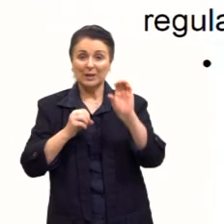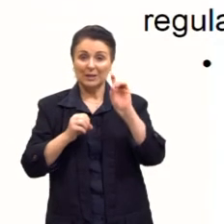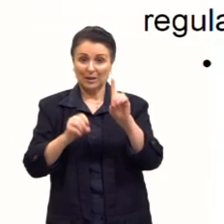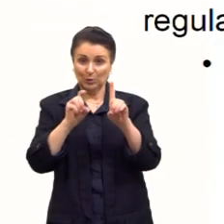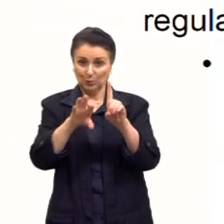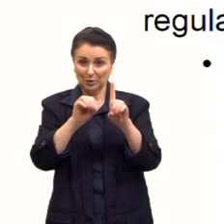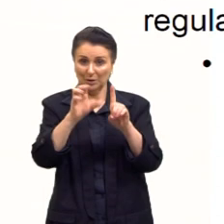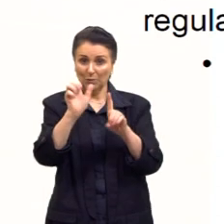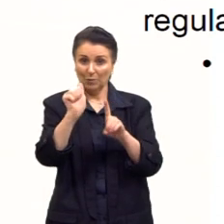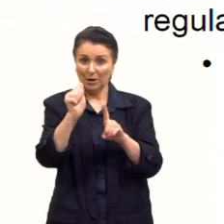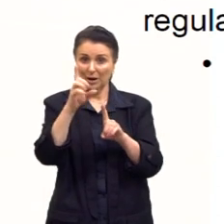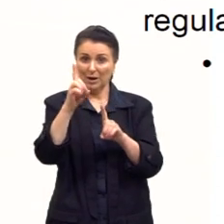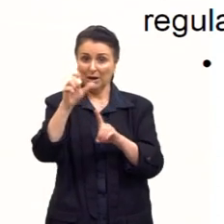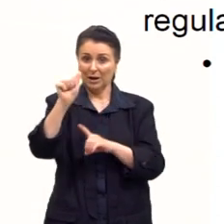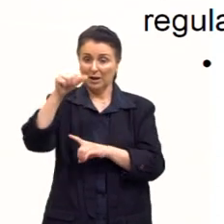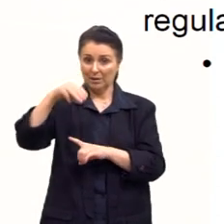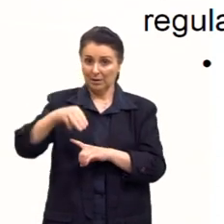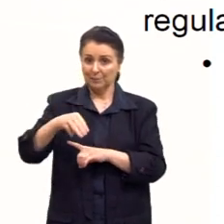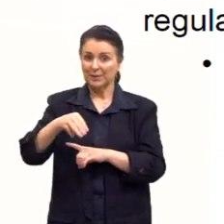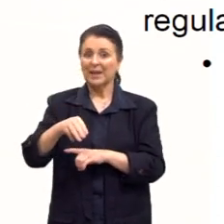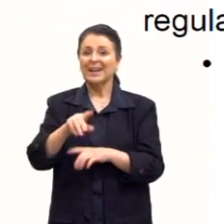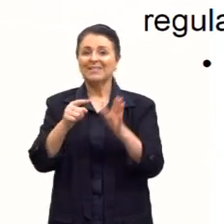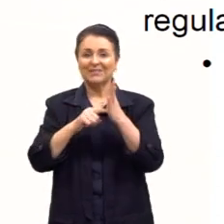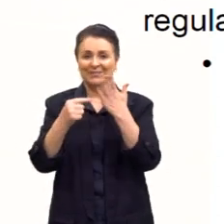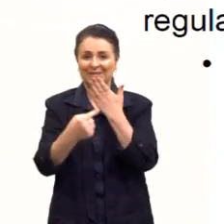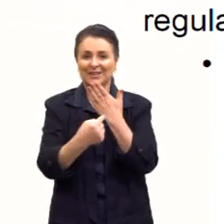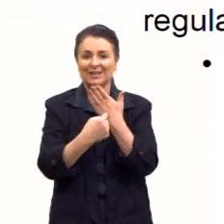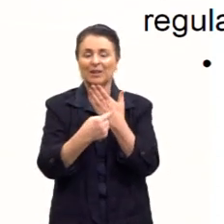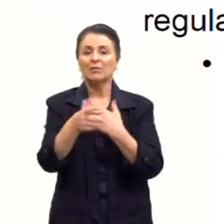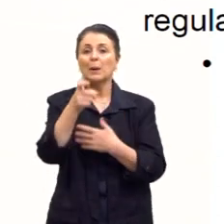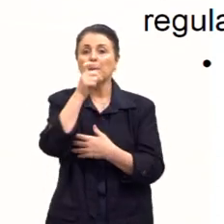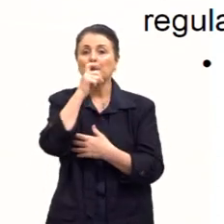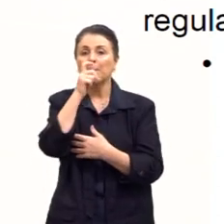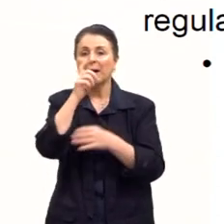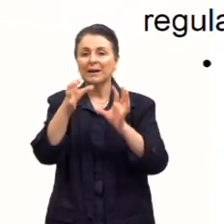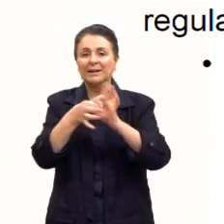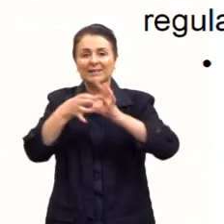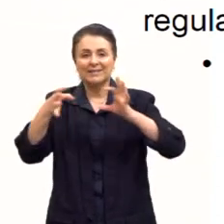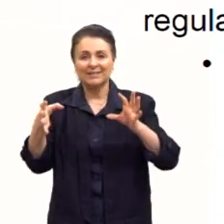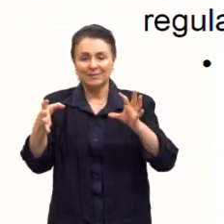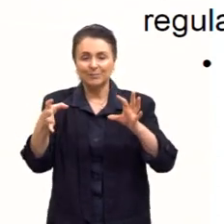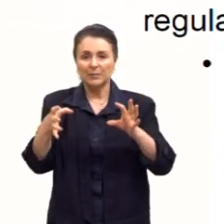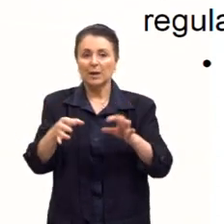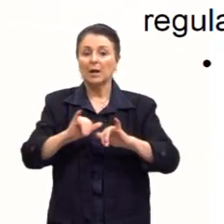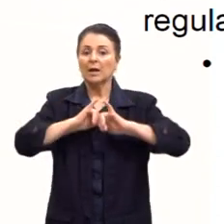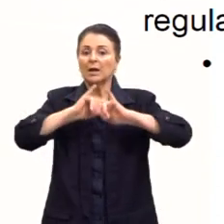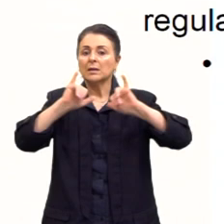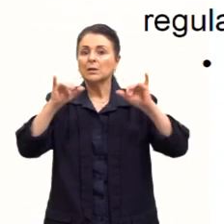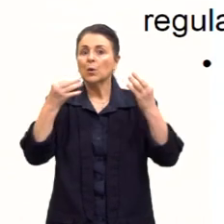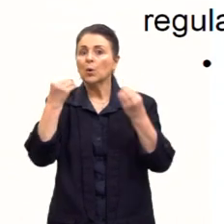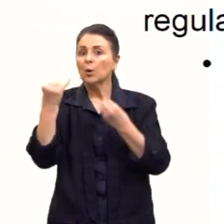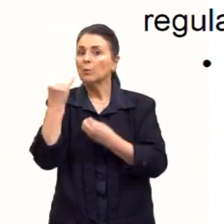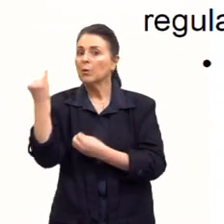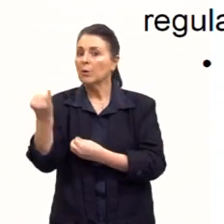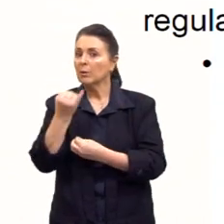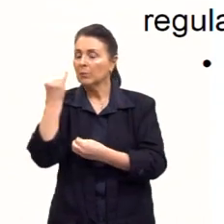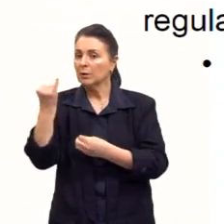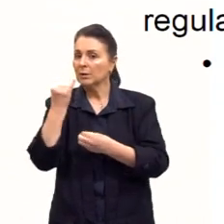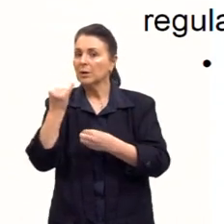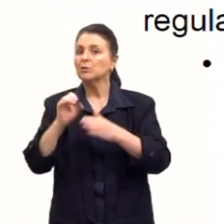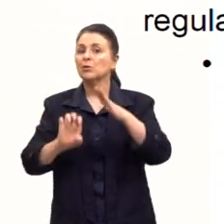ele é considerado, então, o pai do liberalismo. Mas, nos livros dele, ele diz de como era importante que o Estado